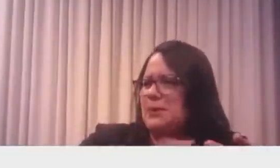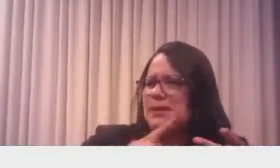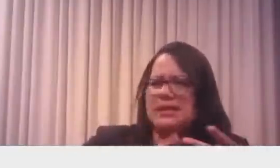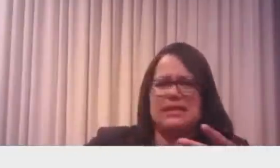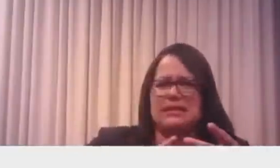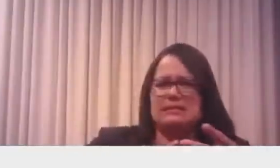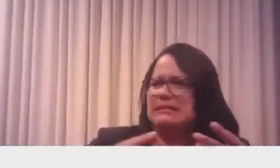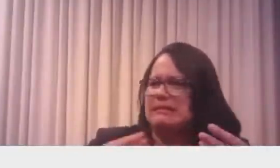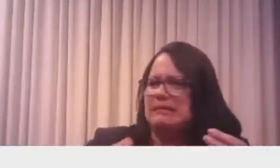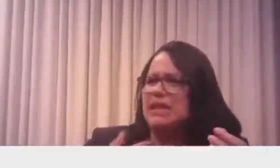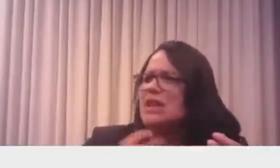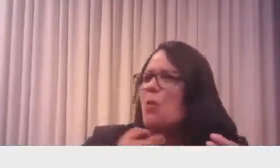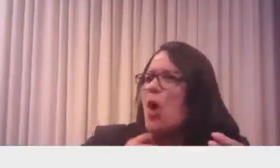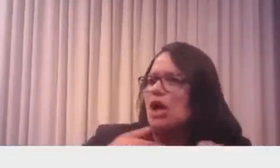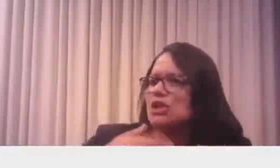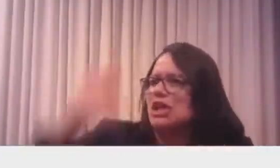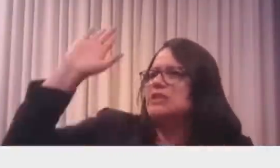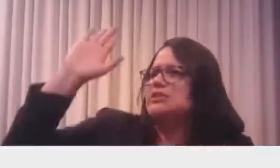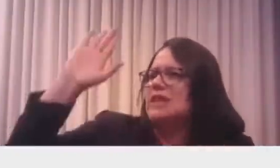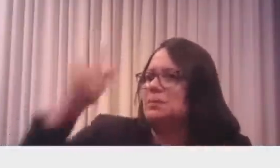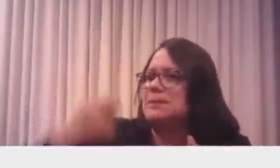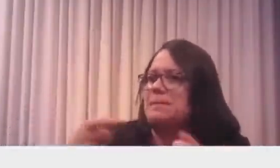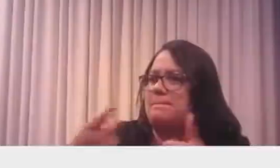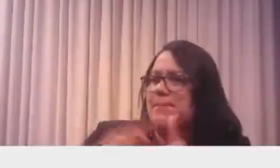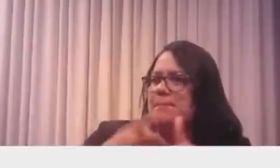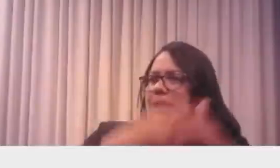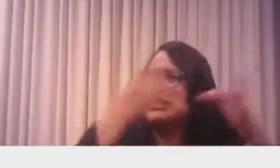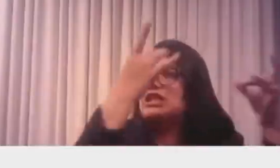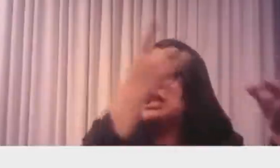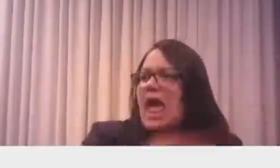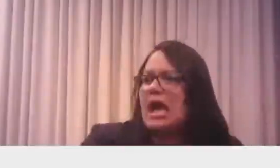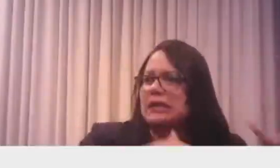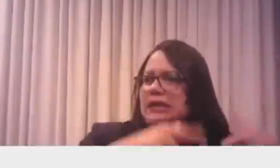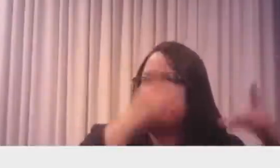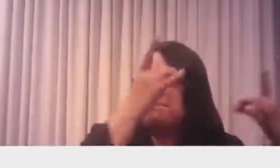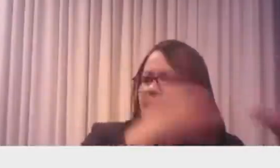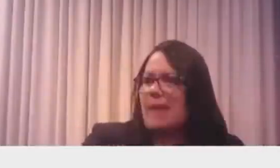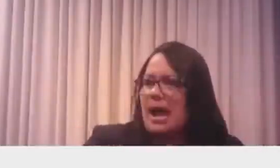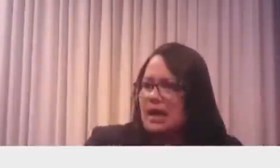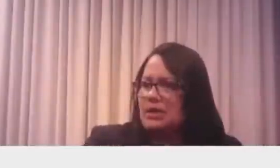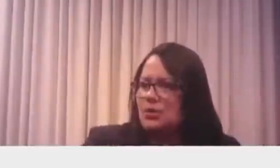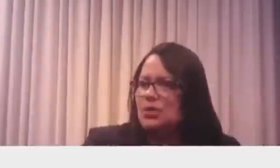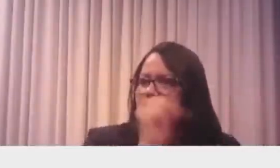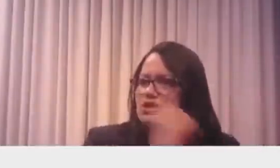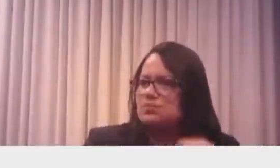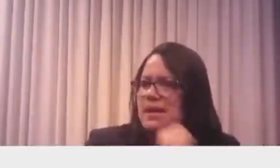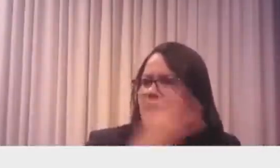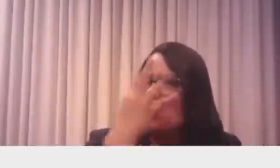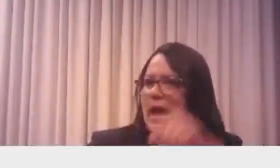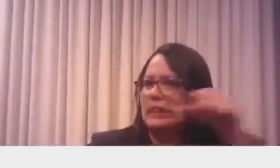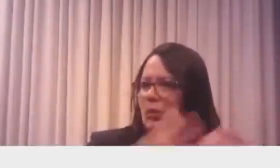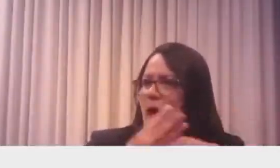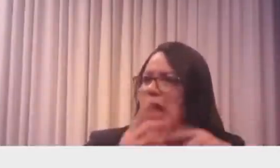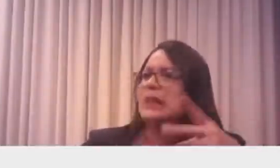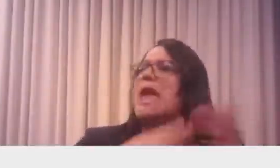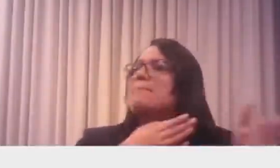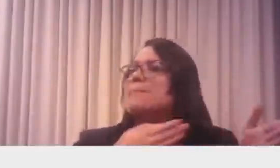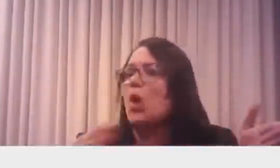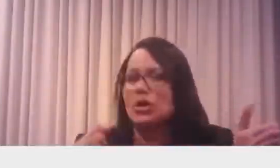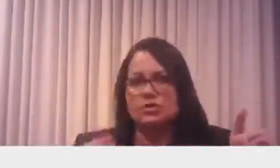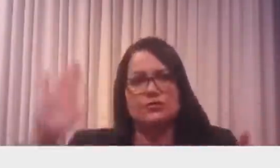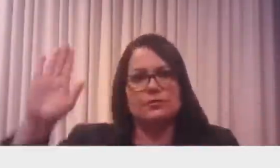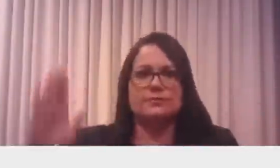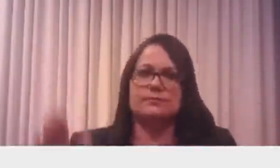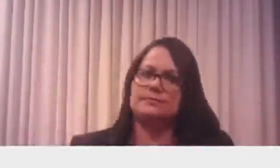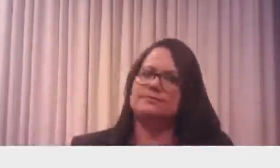tiver algum nome, passa para mim que eu passo aqui para vocês na próxima live, que seria, o cara estaria trabalhando, em causa própria, para